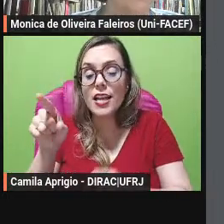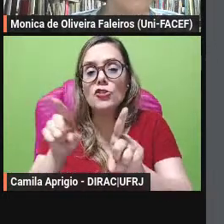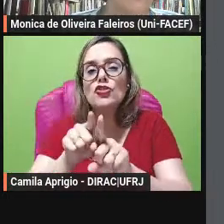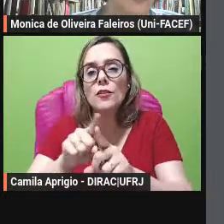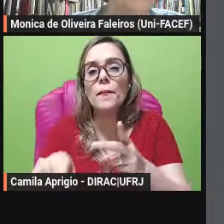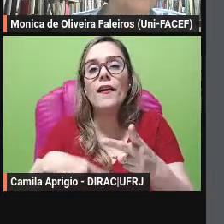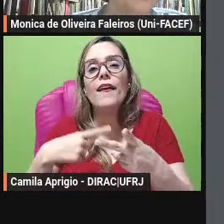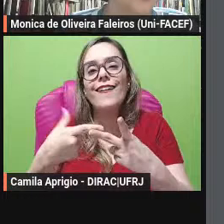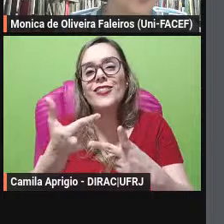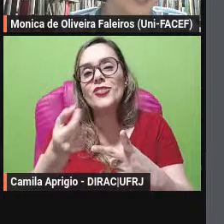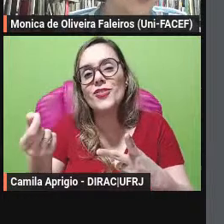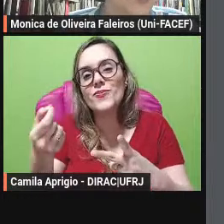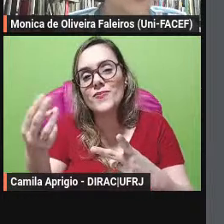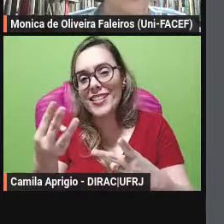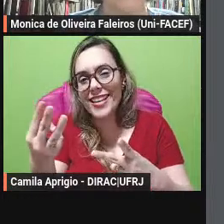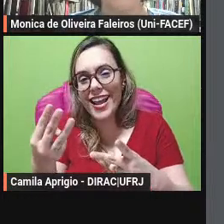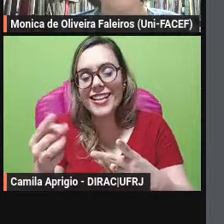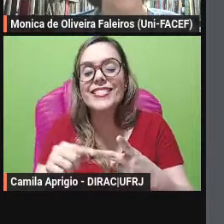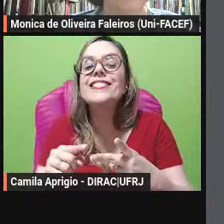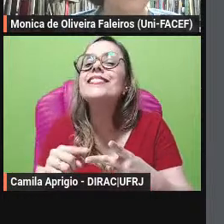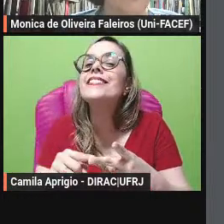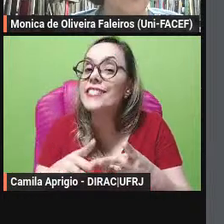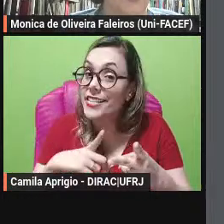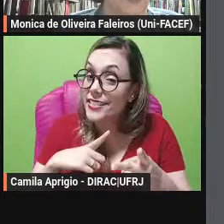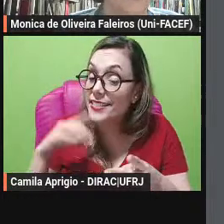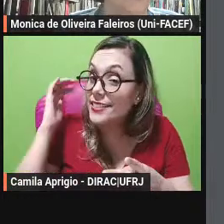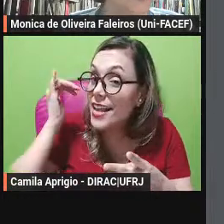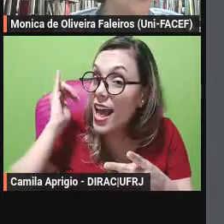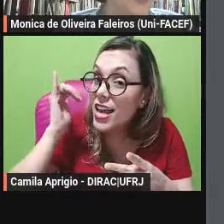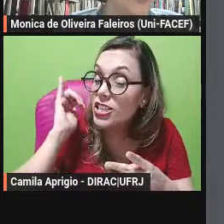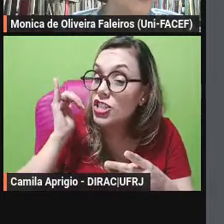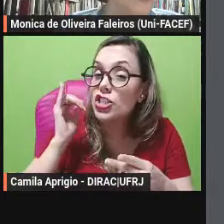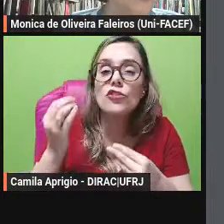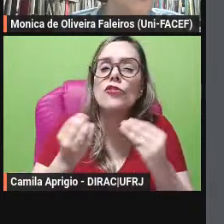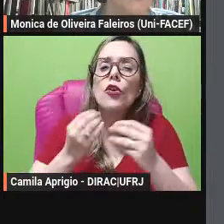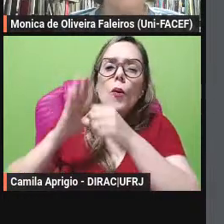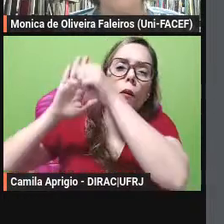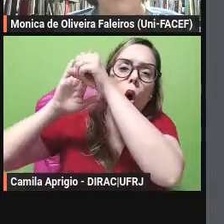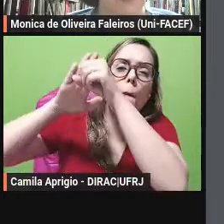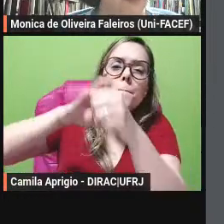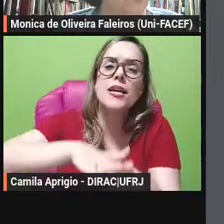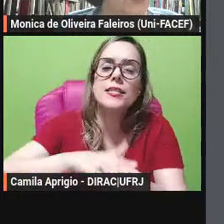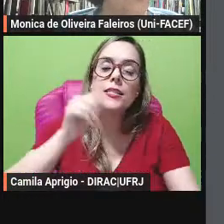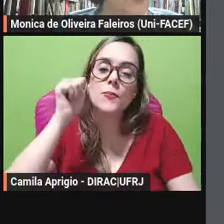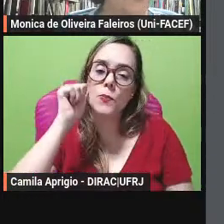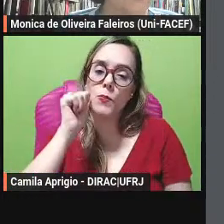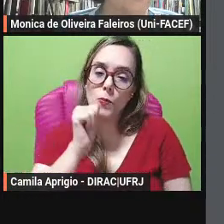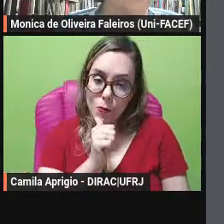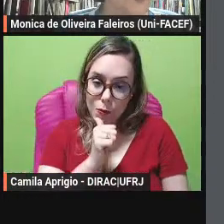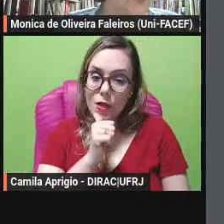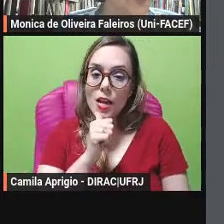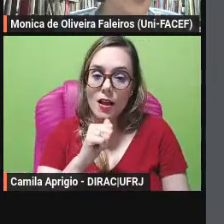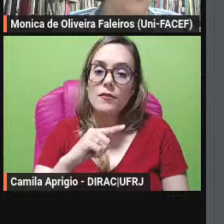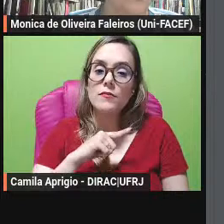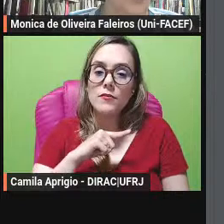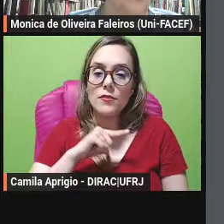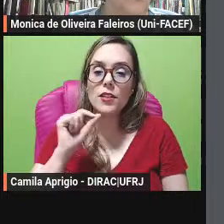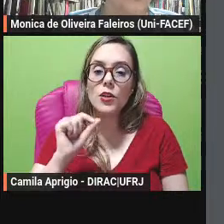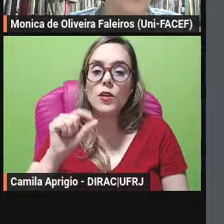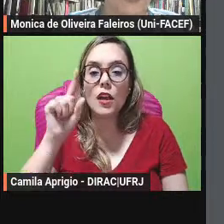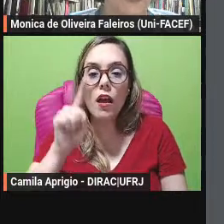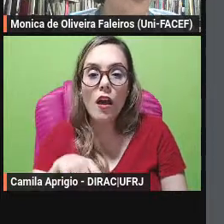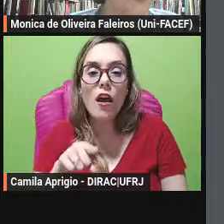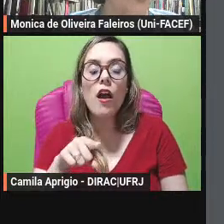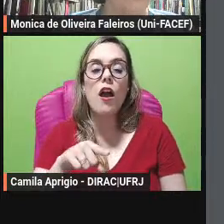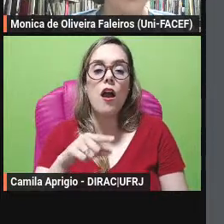e trata-se de uma narrativa sobre a opressão em relação à mulher que nesta versão manifesta-se decorre do modo